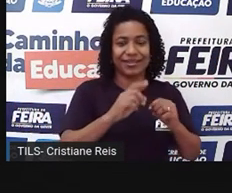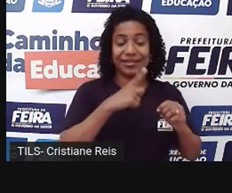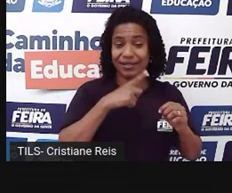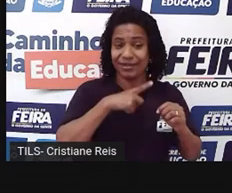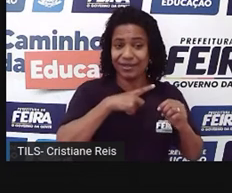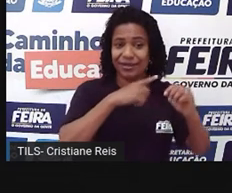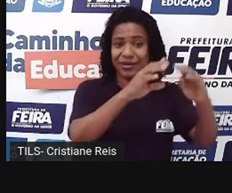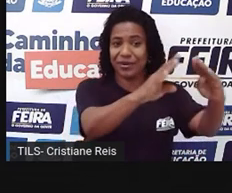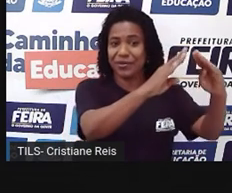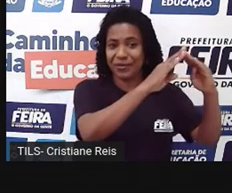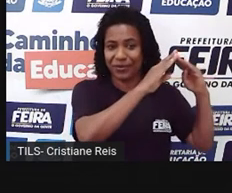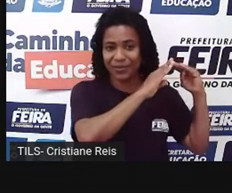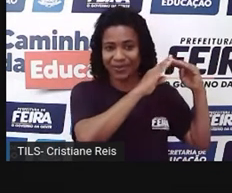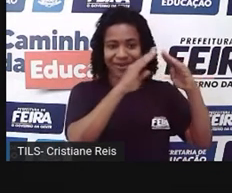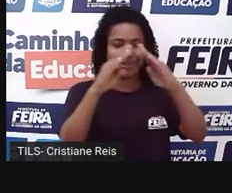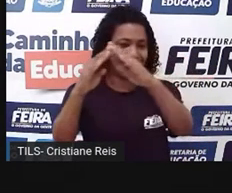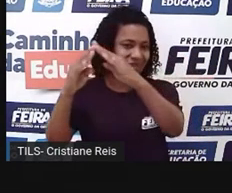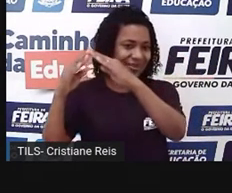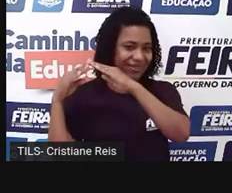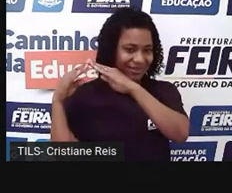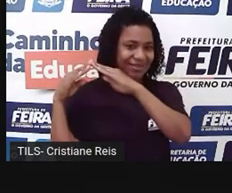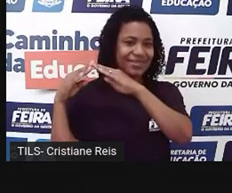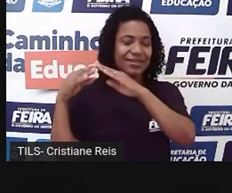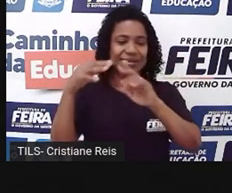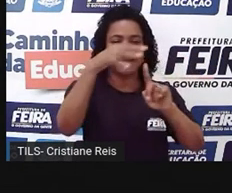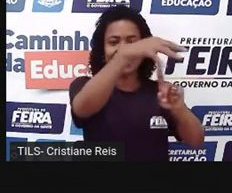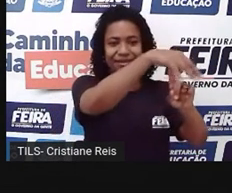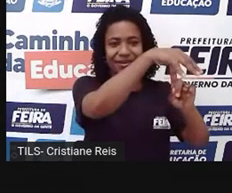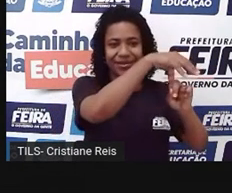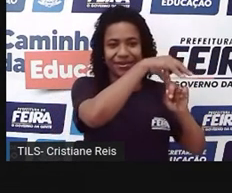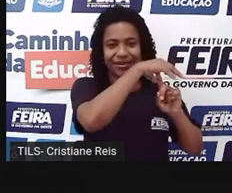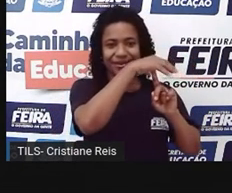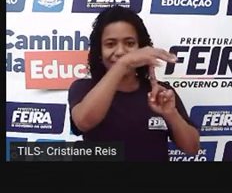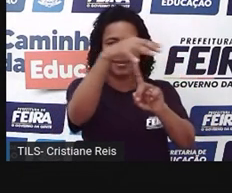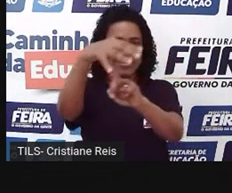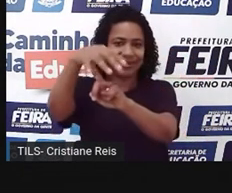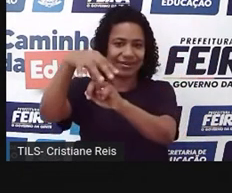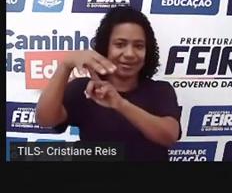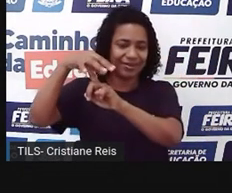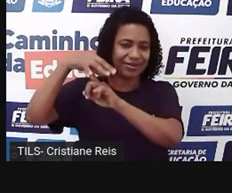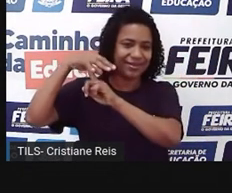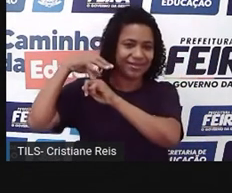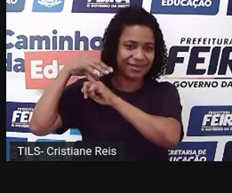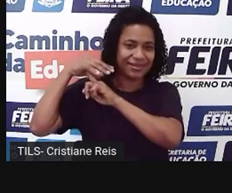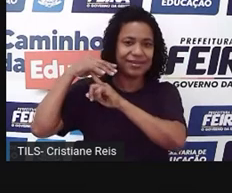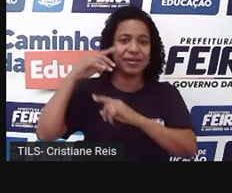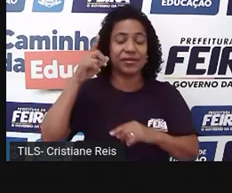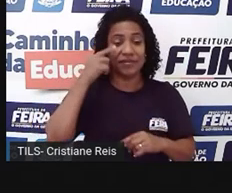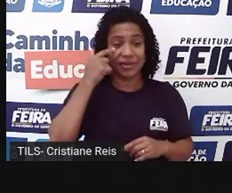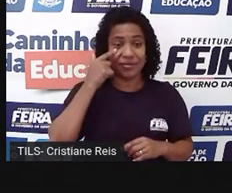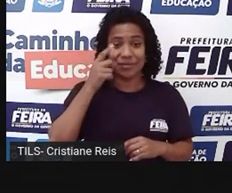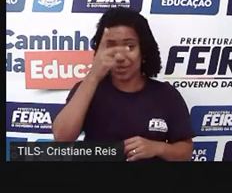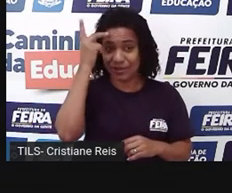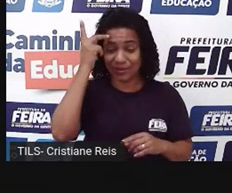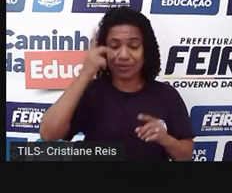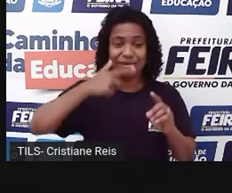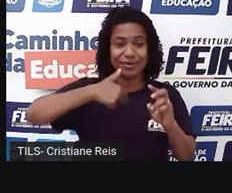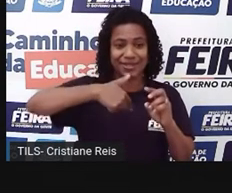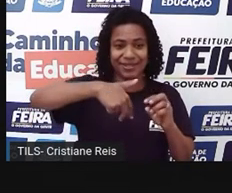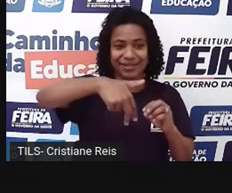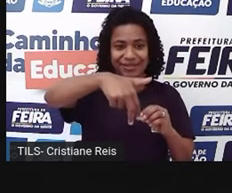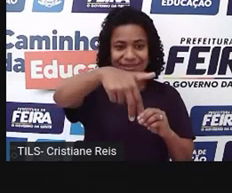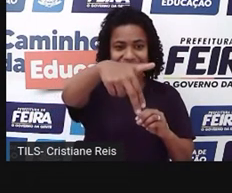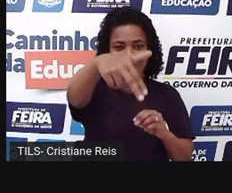né? No sentido horizontal quanto vertical. Já daqui, não. Aqui tem mais esse sentido, assim, né? De corredores só em